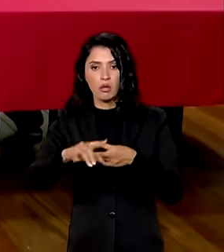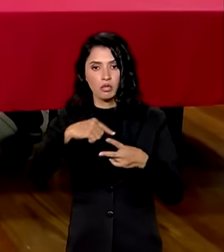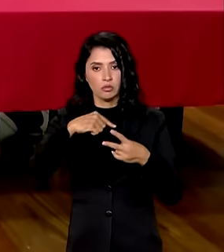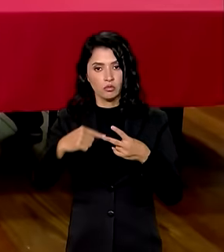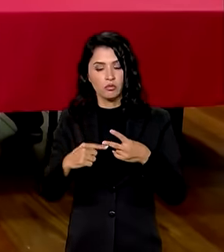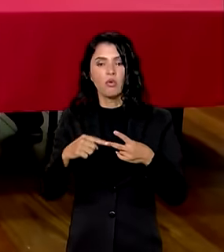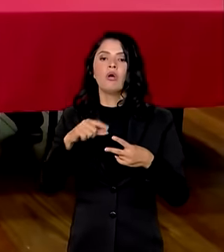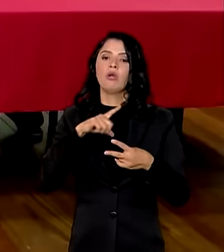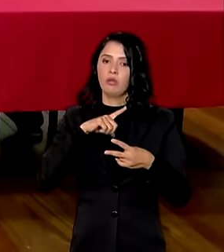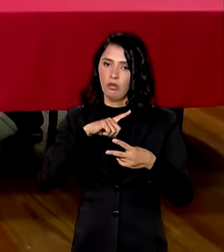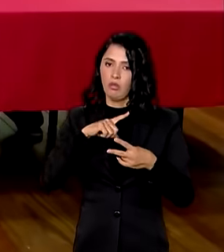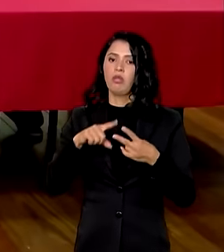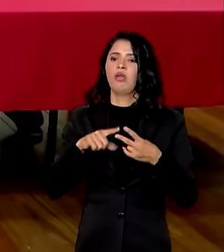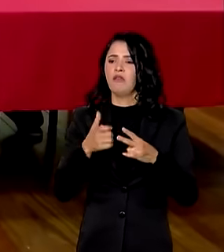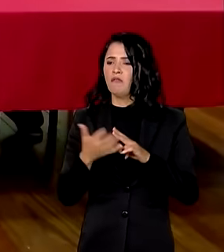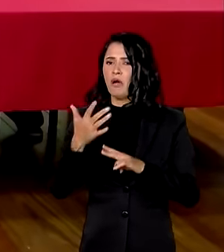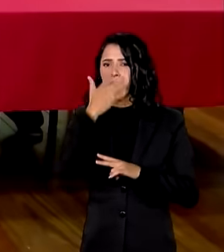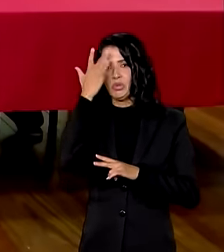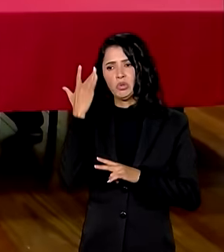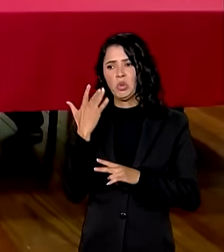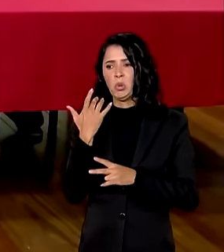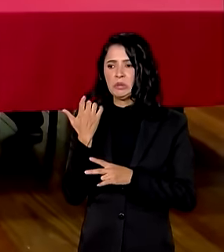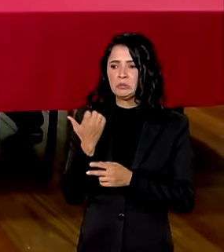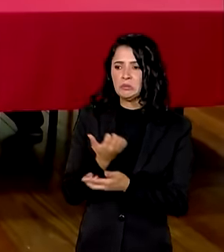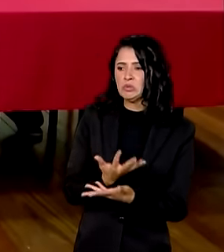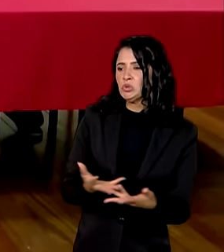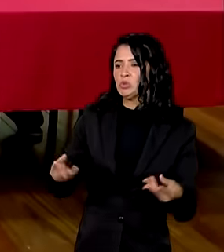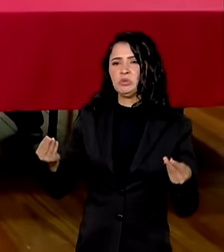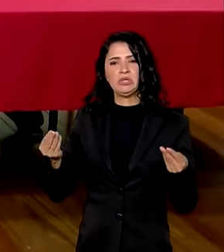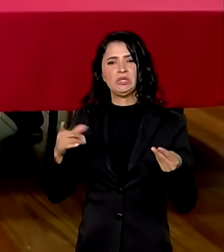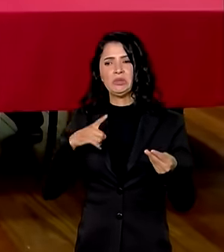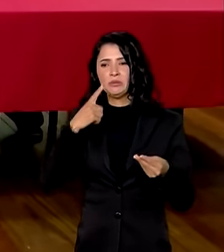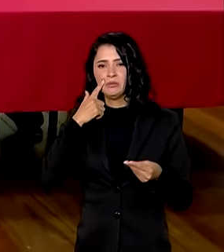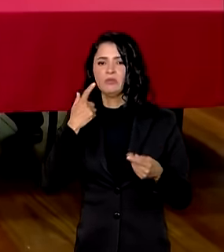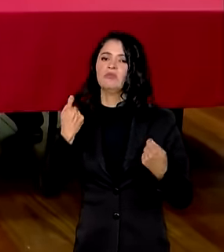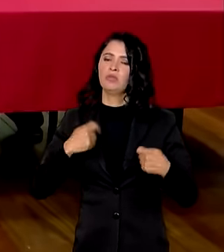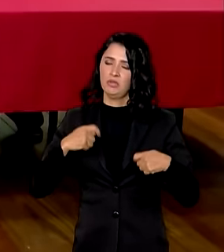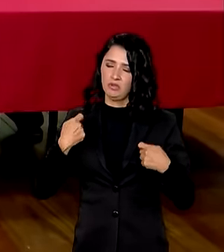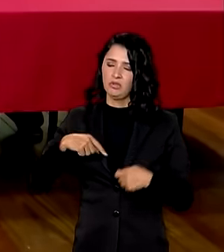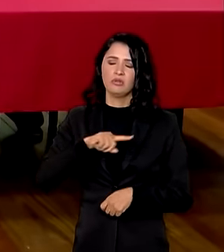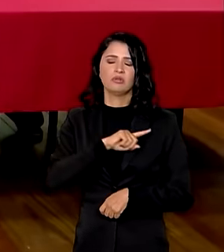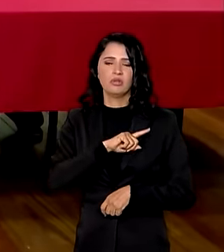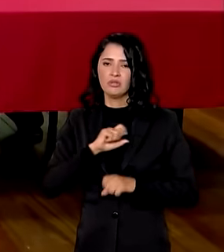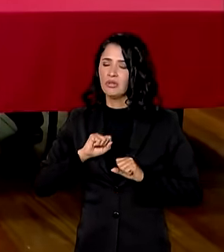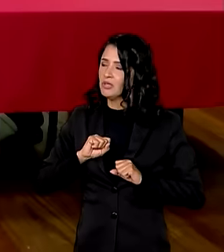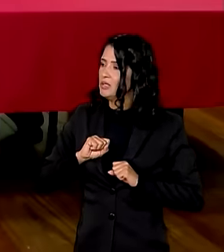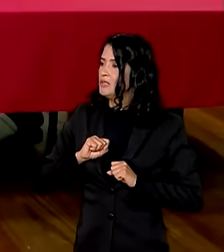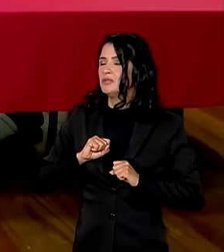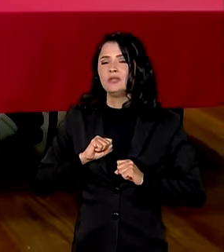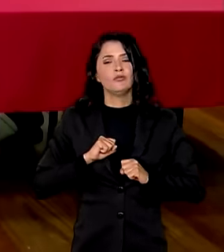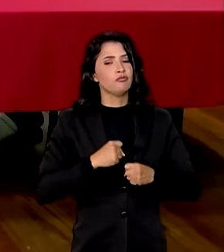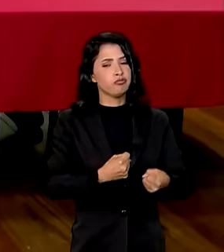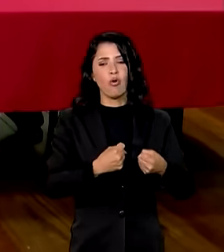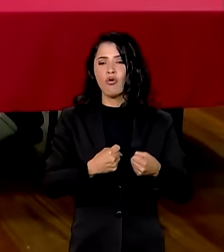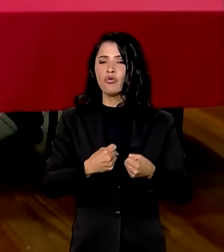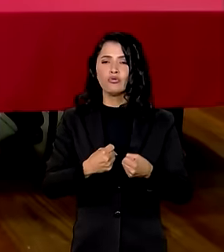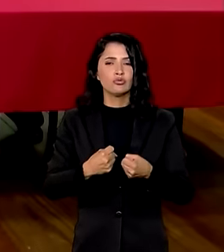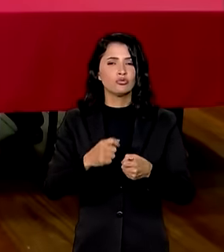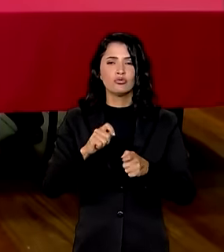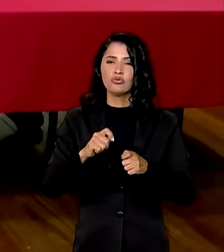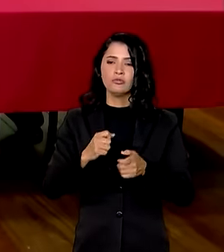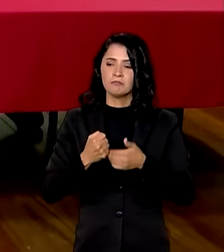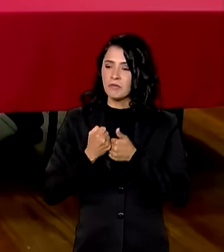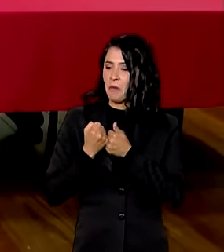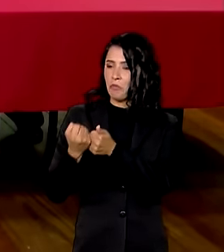Nós ainda temos um grande número de desaparecidos e desaparecidas, e isso exige um esforço muito grande de